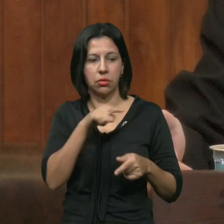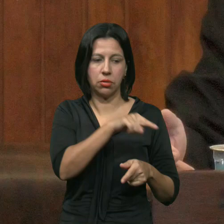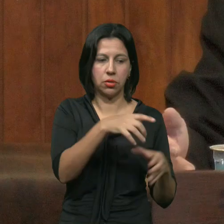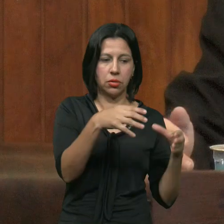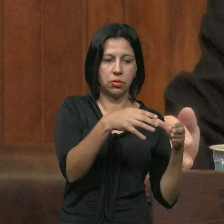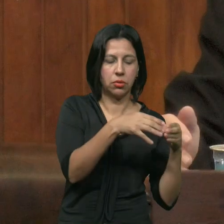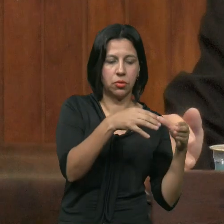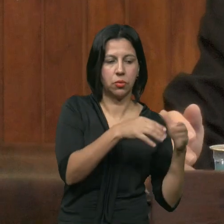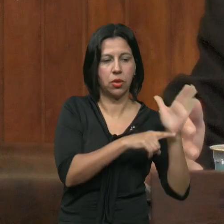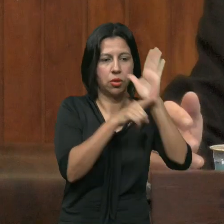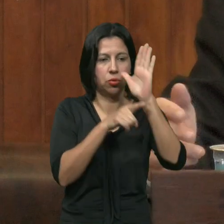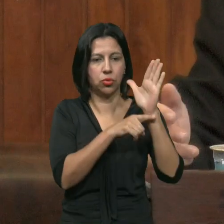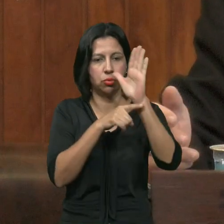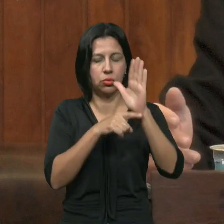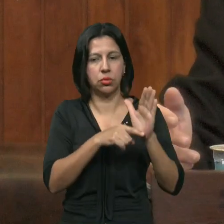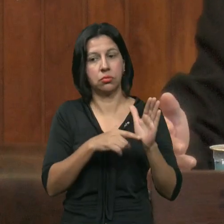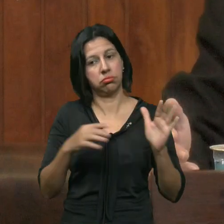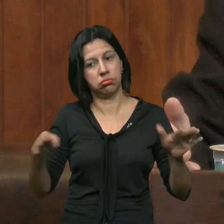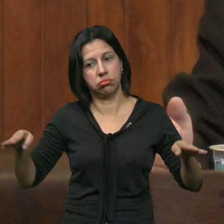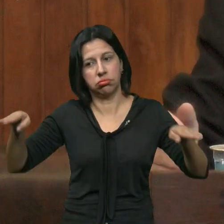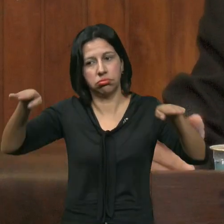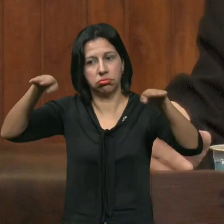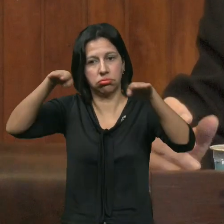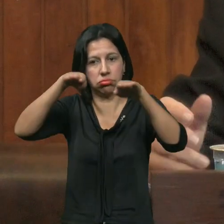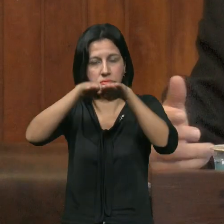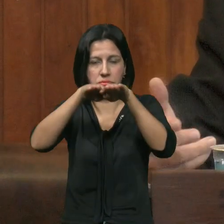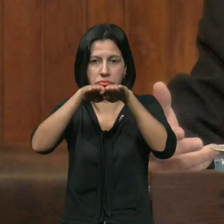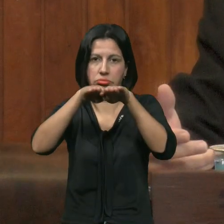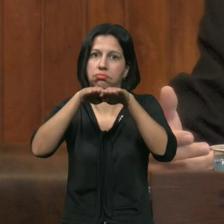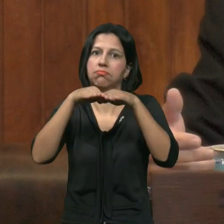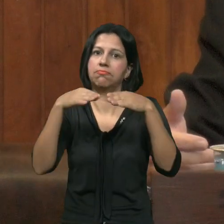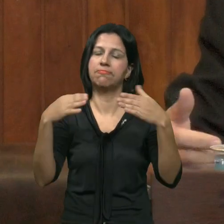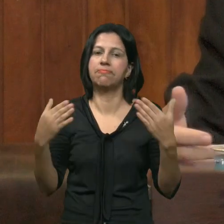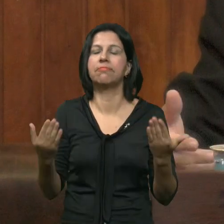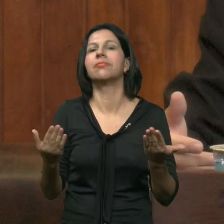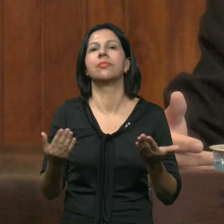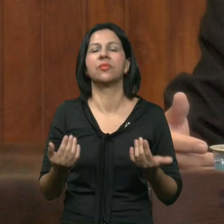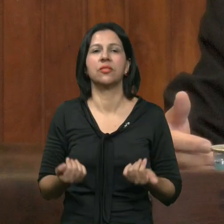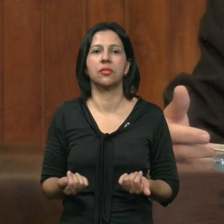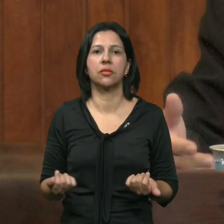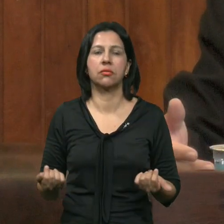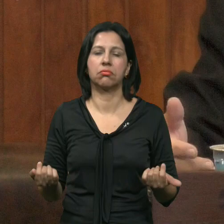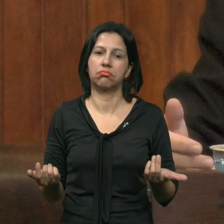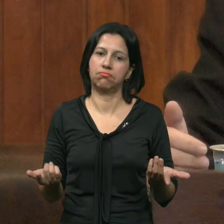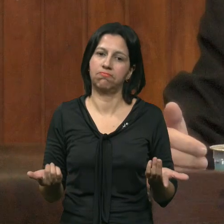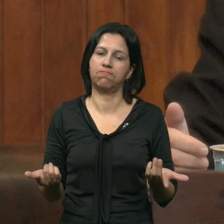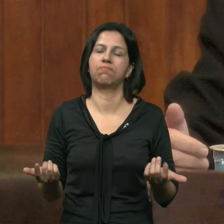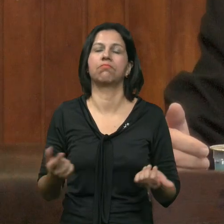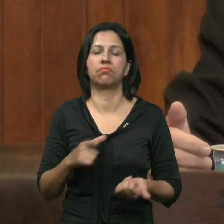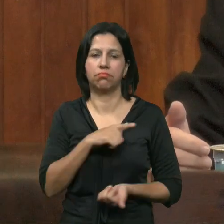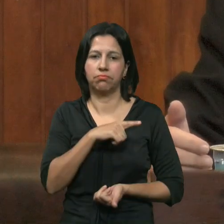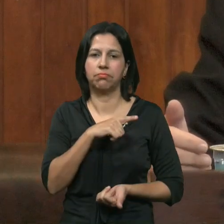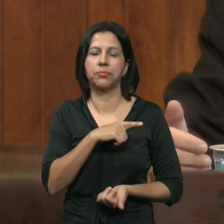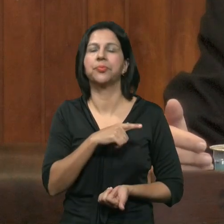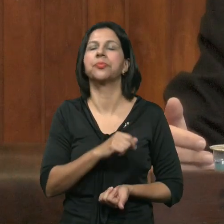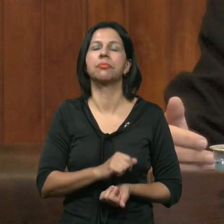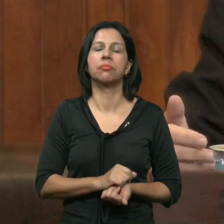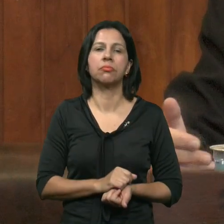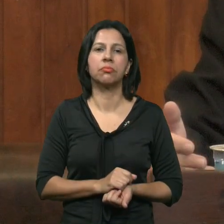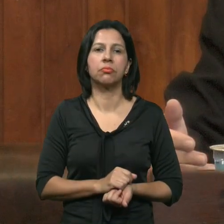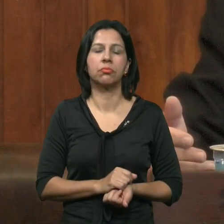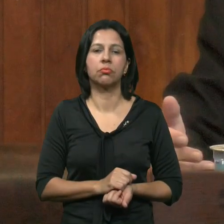enfermagem Um pouco Um pouco pouco Não Contra Contra O pleito Dos